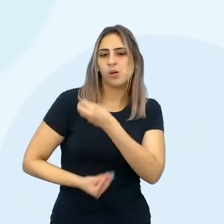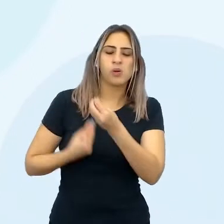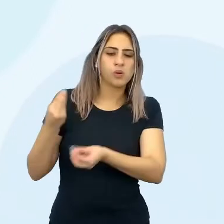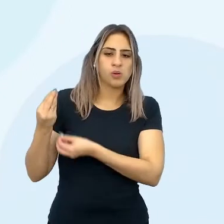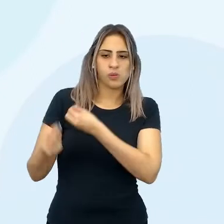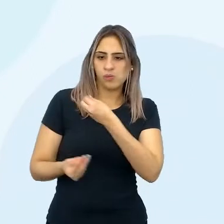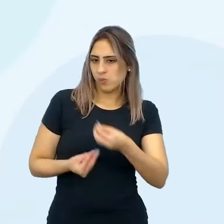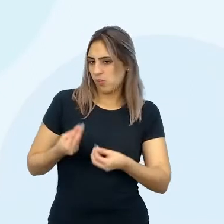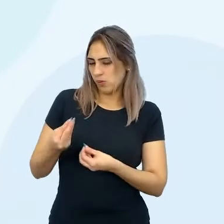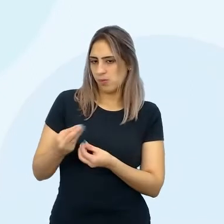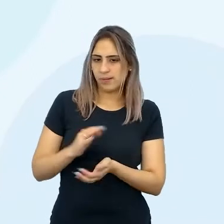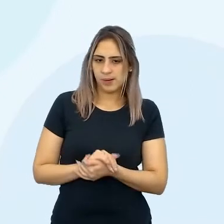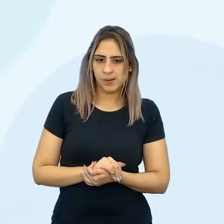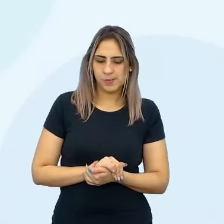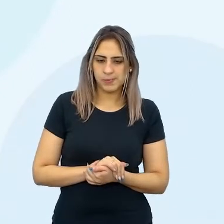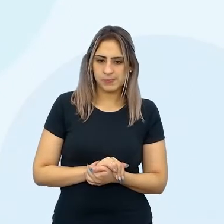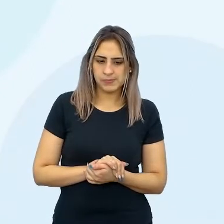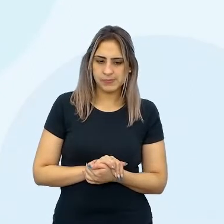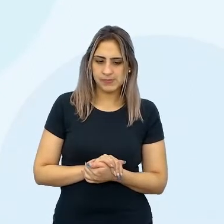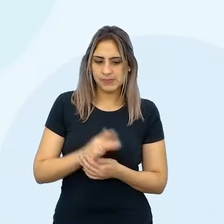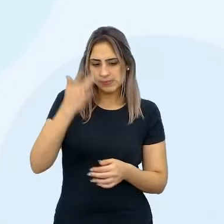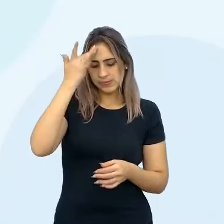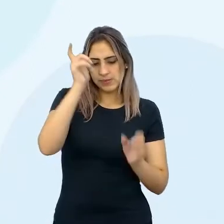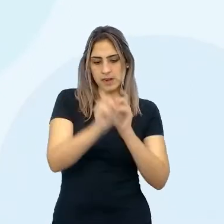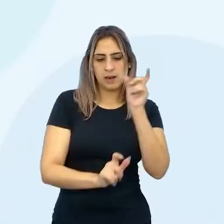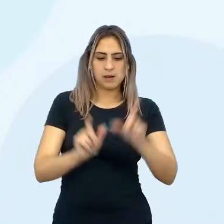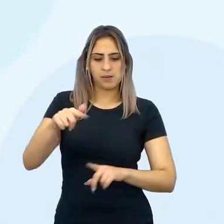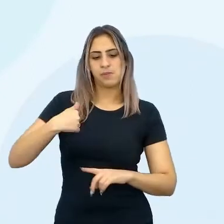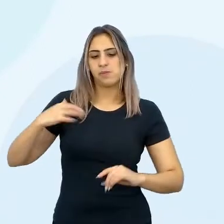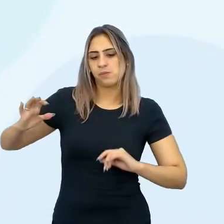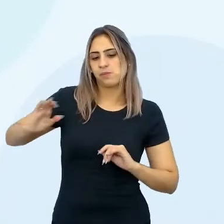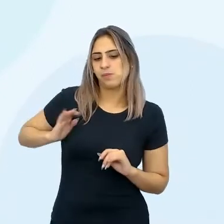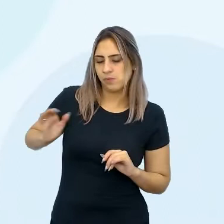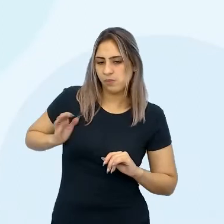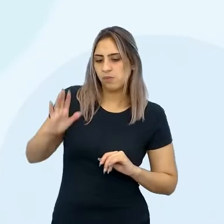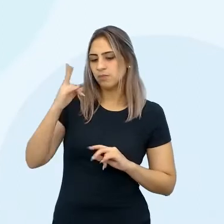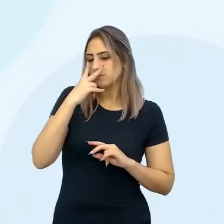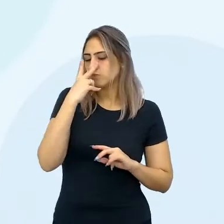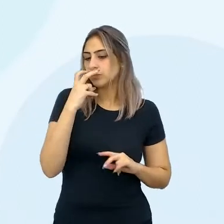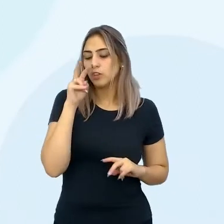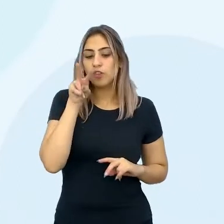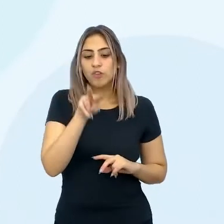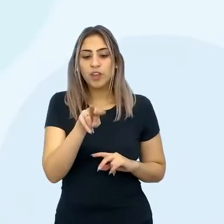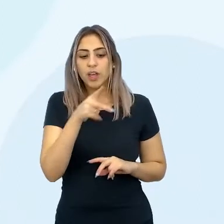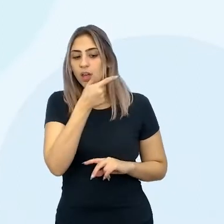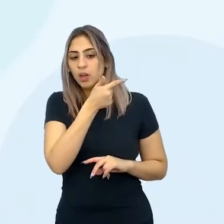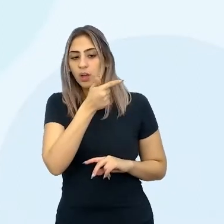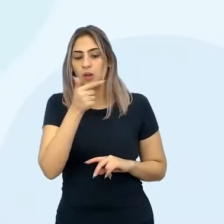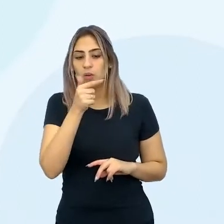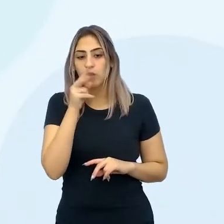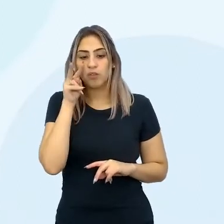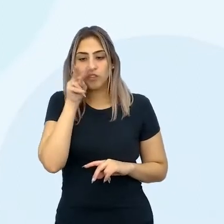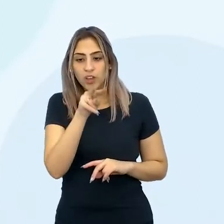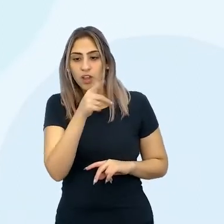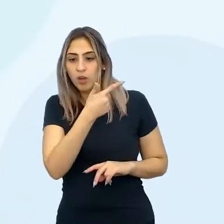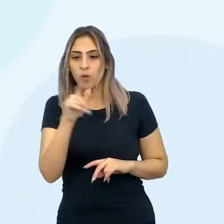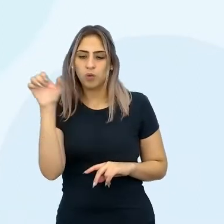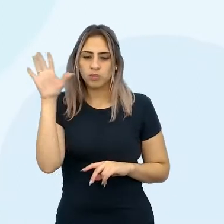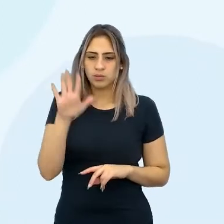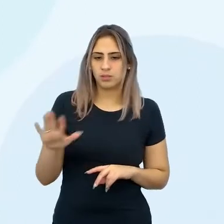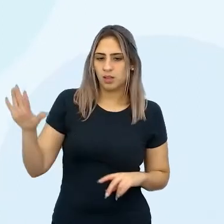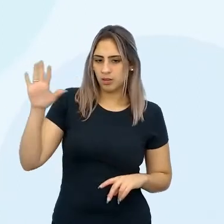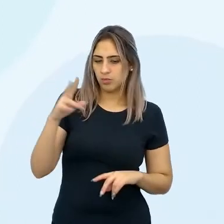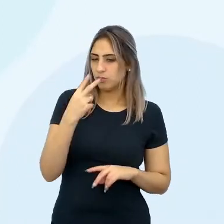que as pessoas da minha cidade enxergam outros estados.